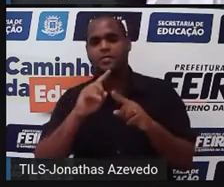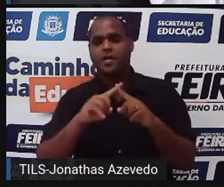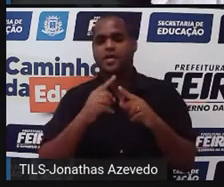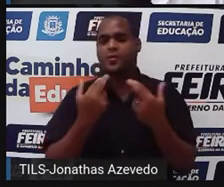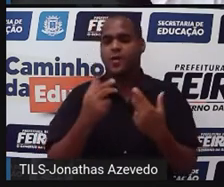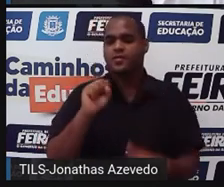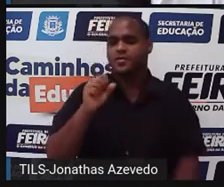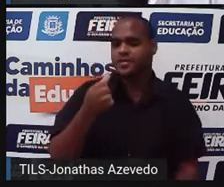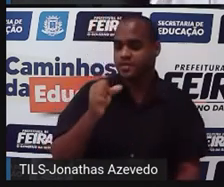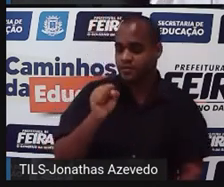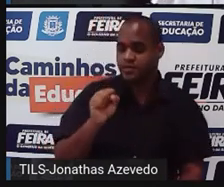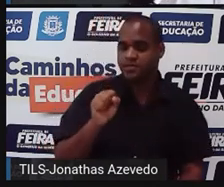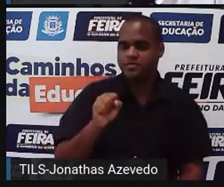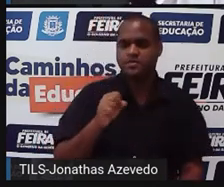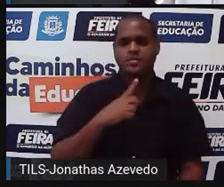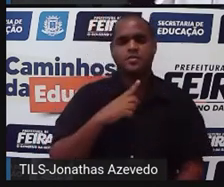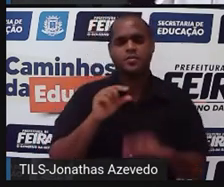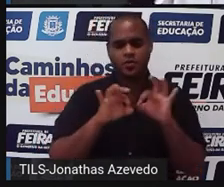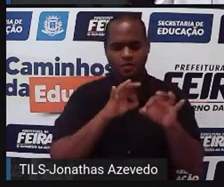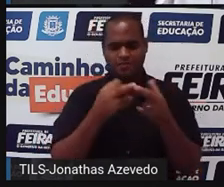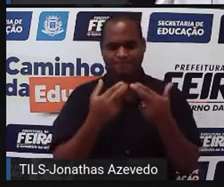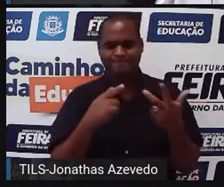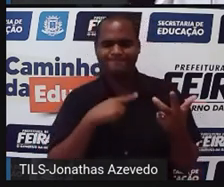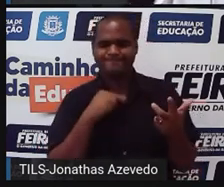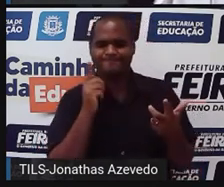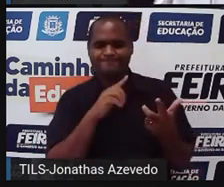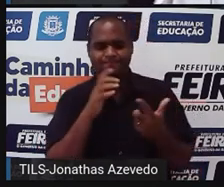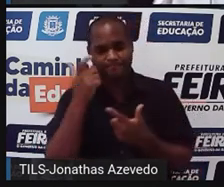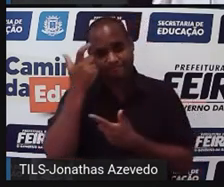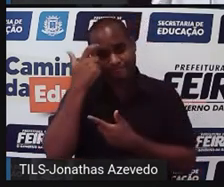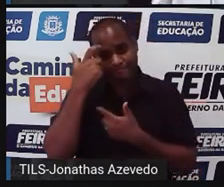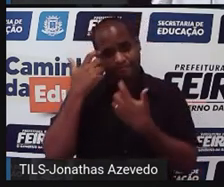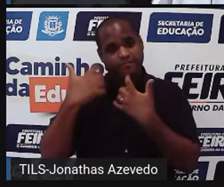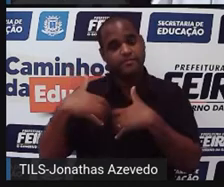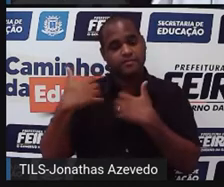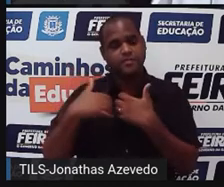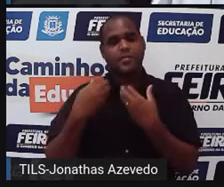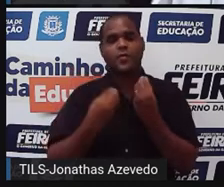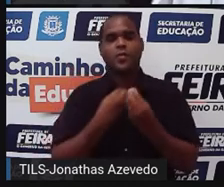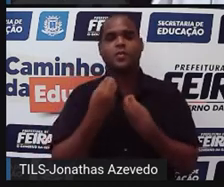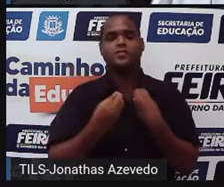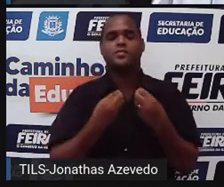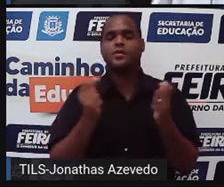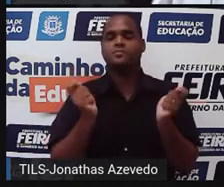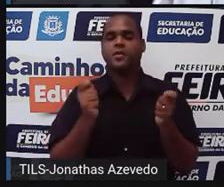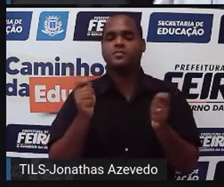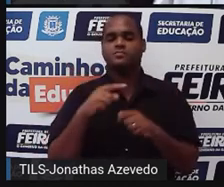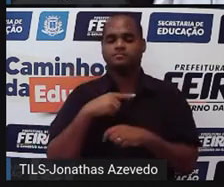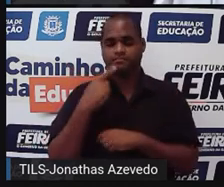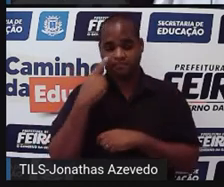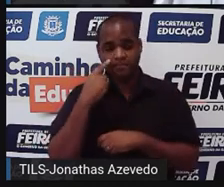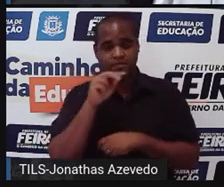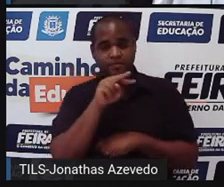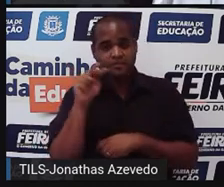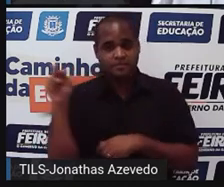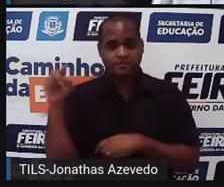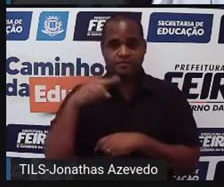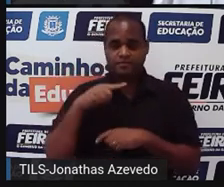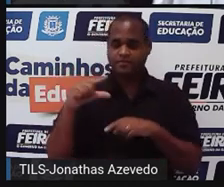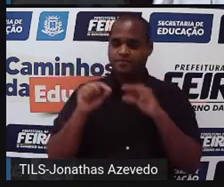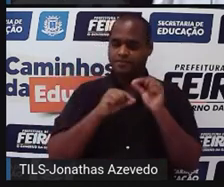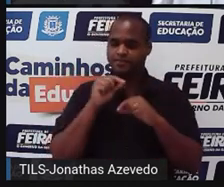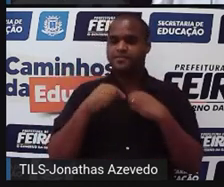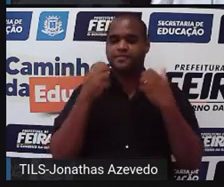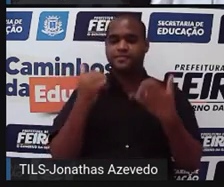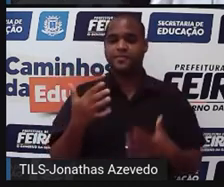68. Então, como é que a gente vai resolver? A gente vai pensar assim, a gente pode, vamos olhar, a gente pode não, a gente